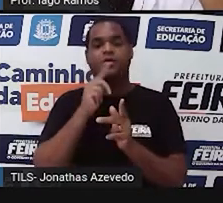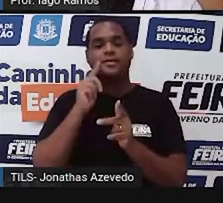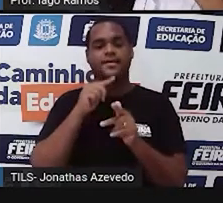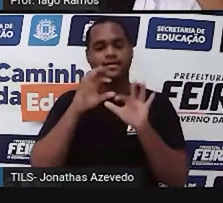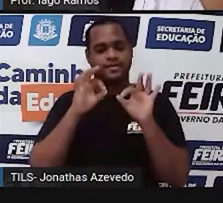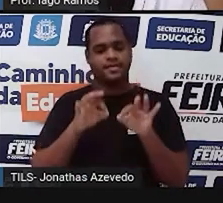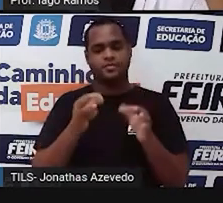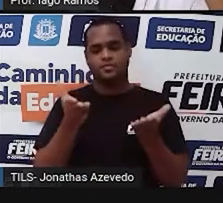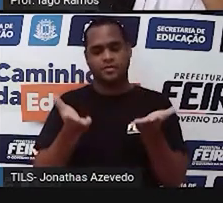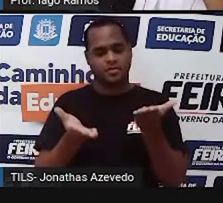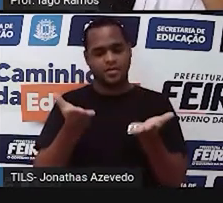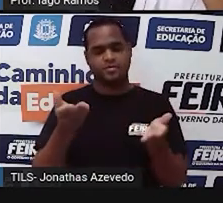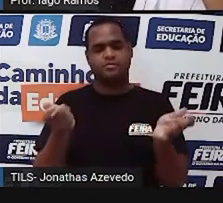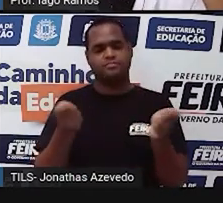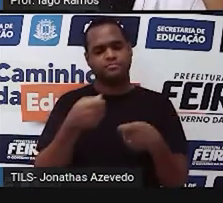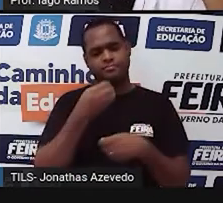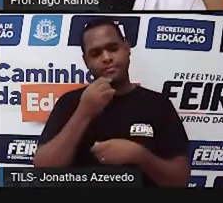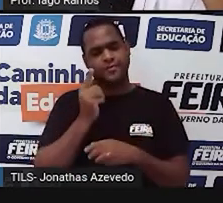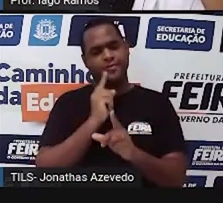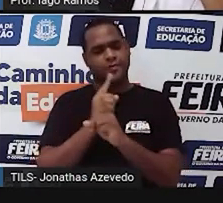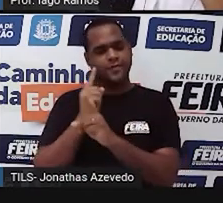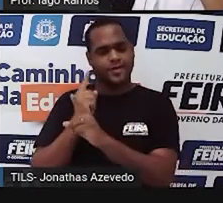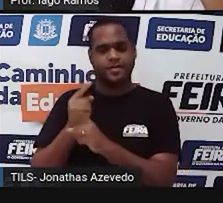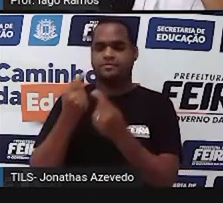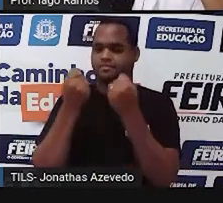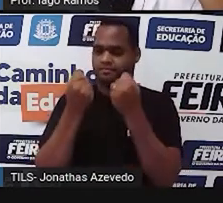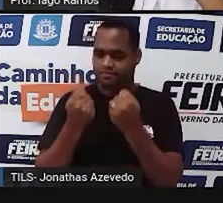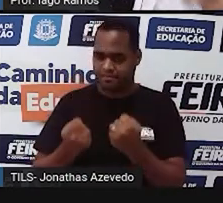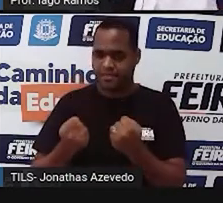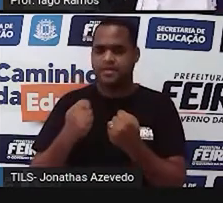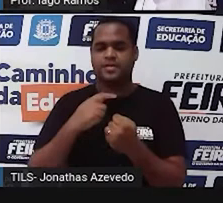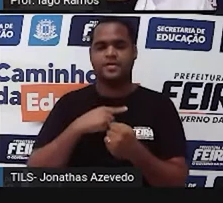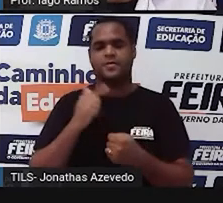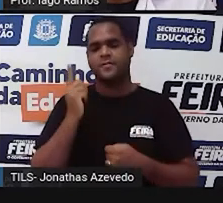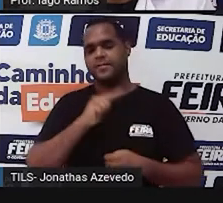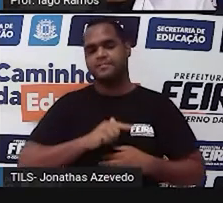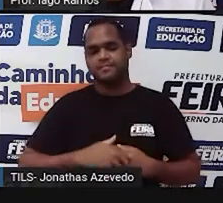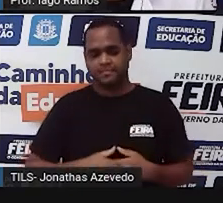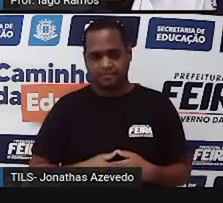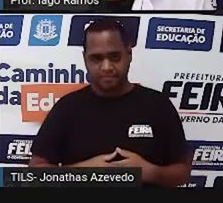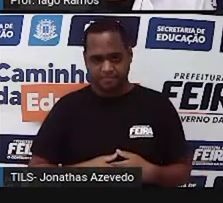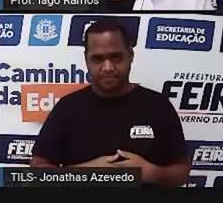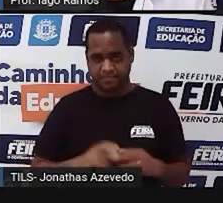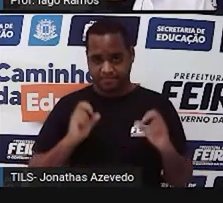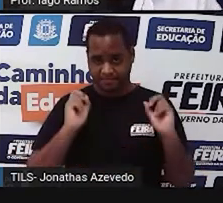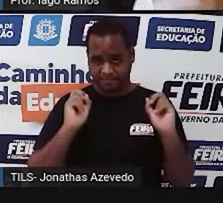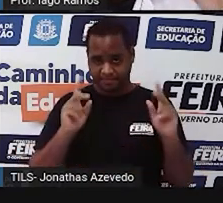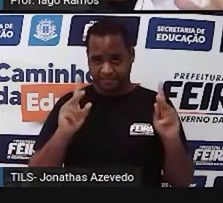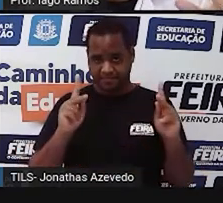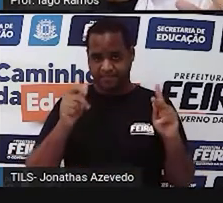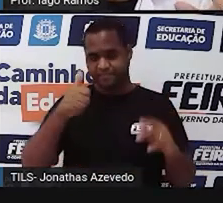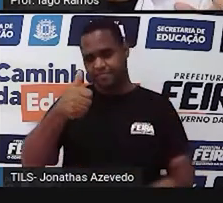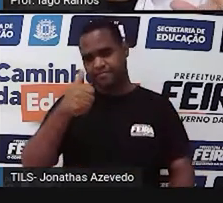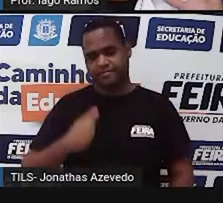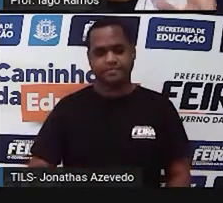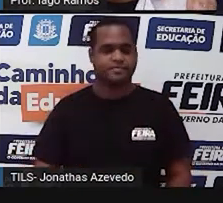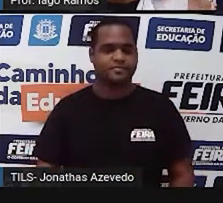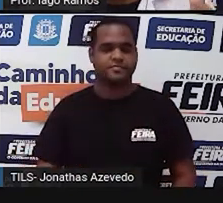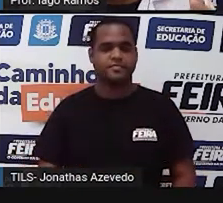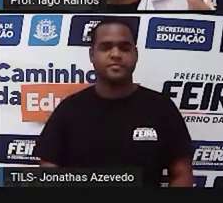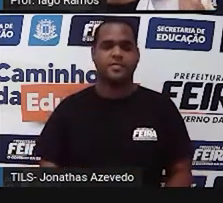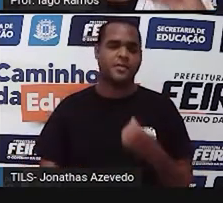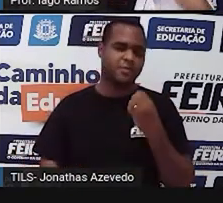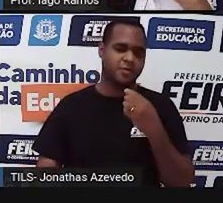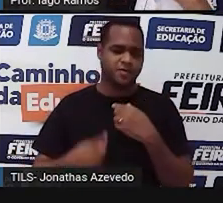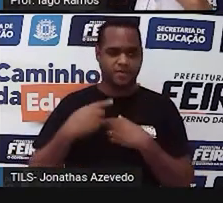conseguiu encontrar ali a massa daquilo que você pesou. Certo? Certo? Bom, mas a